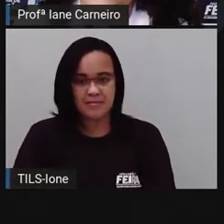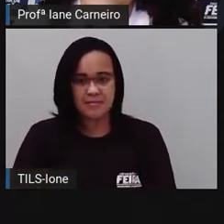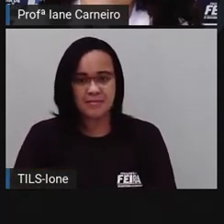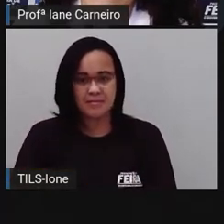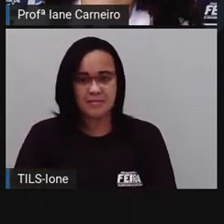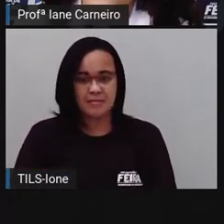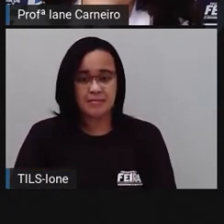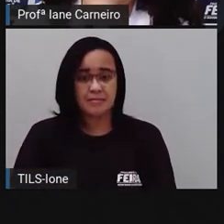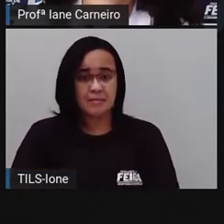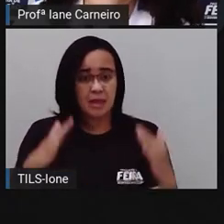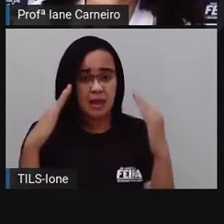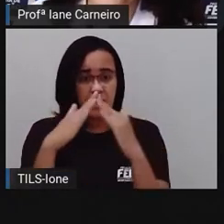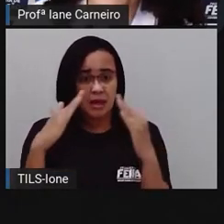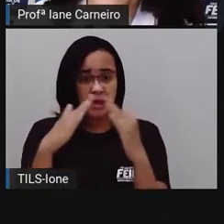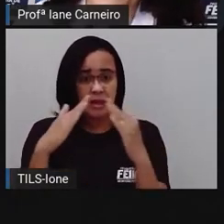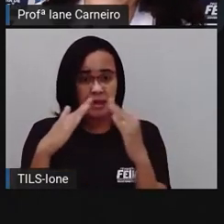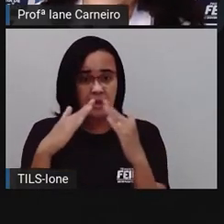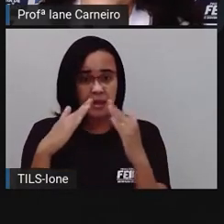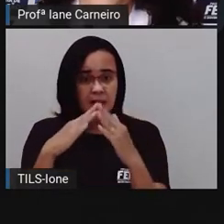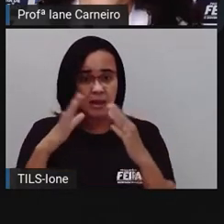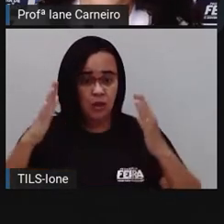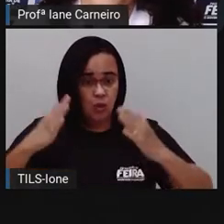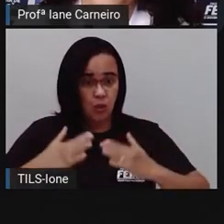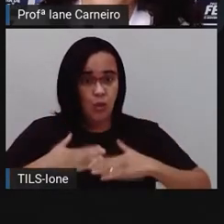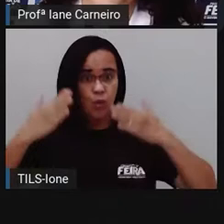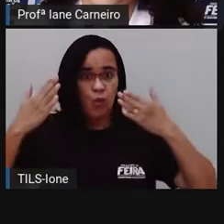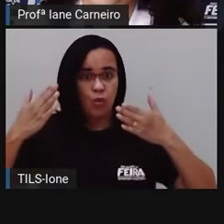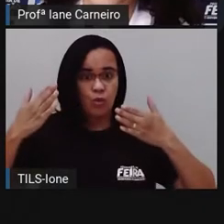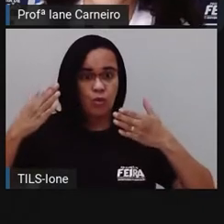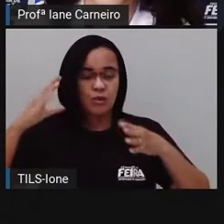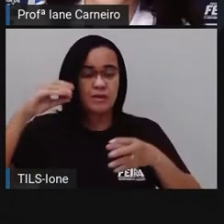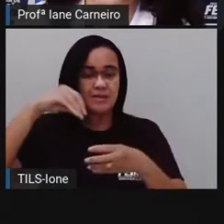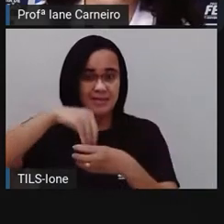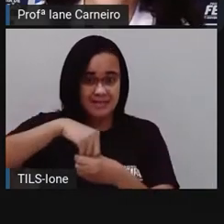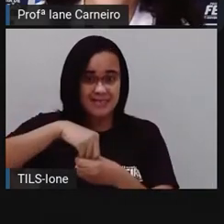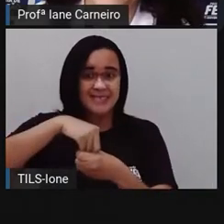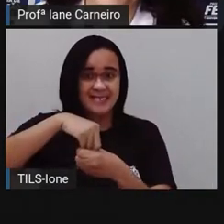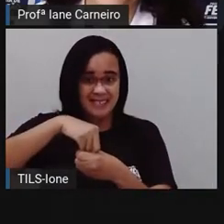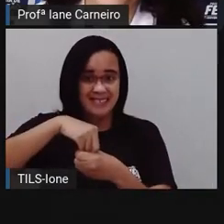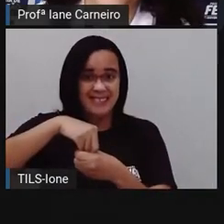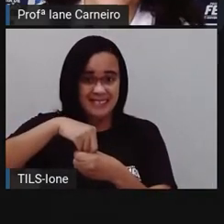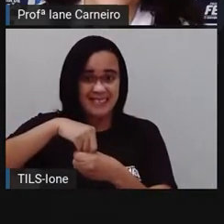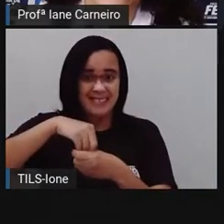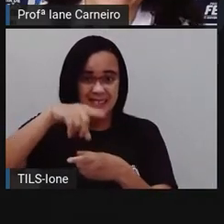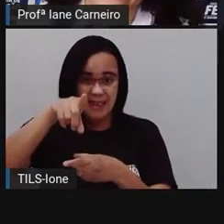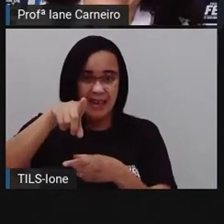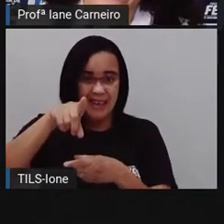casa surpresa. casa bicho da goiaba.